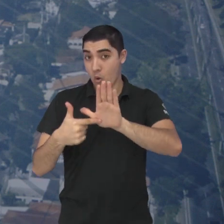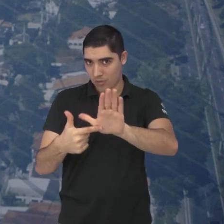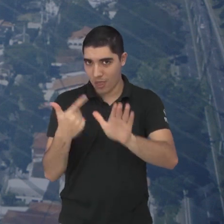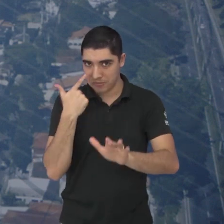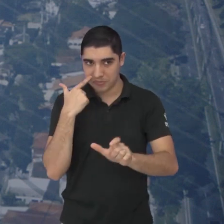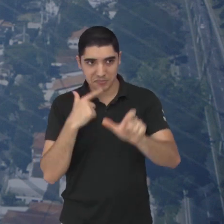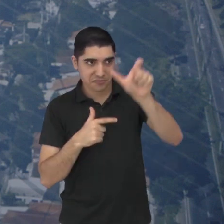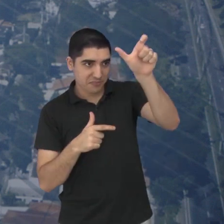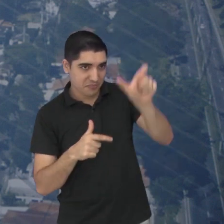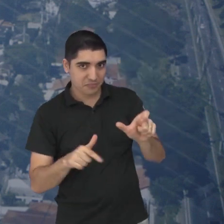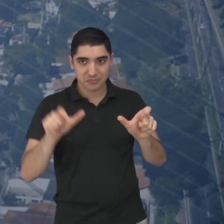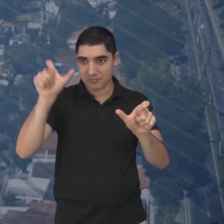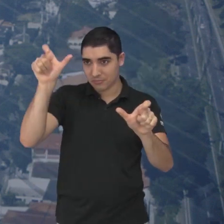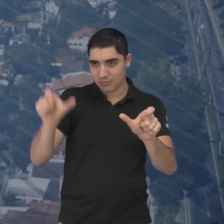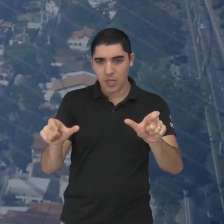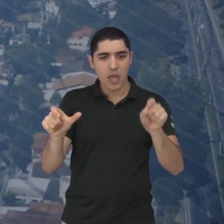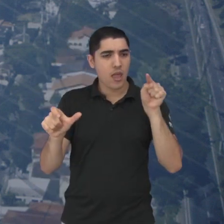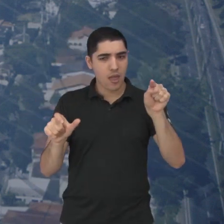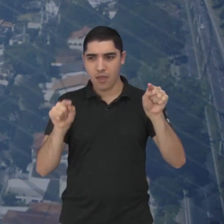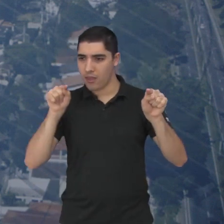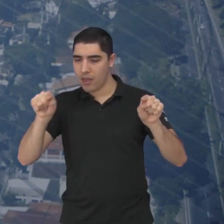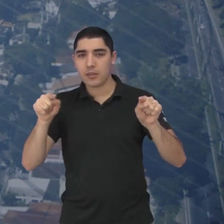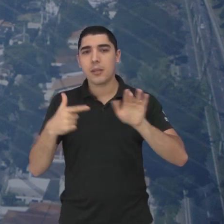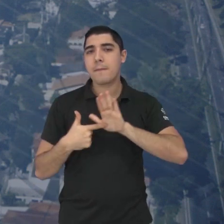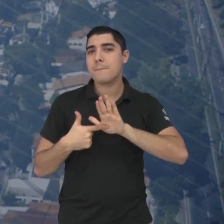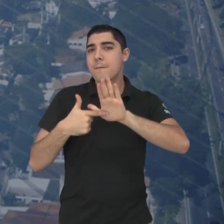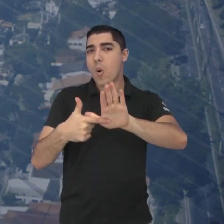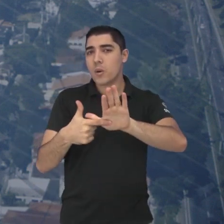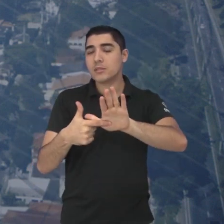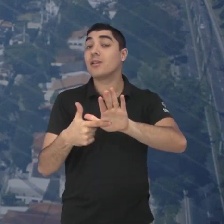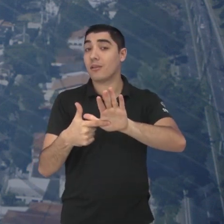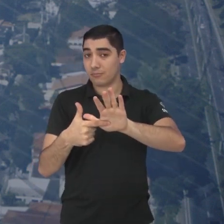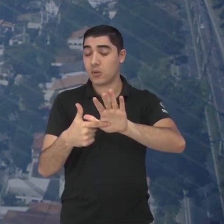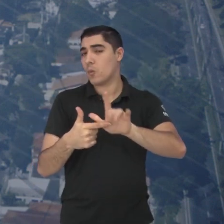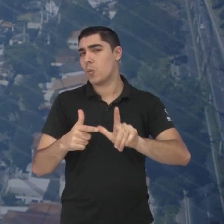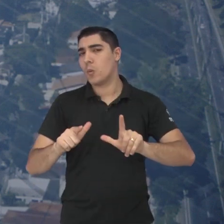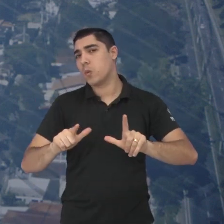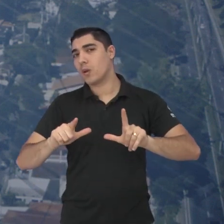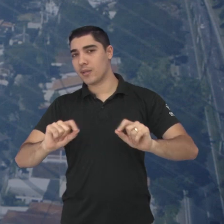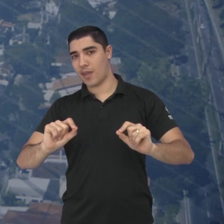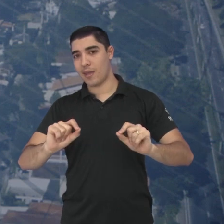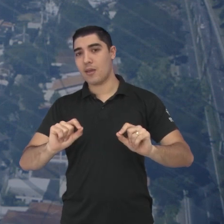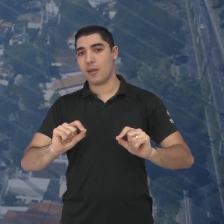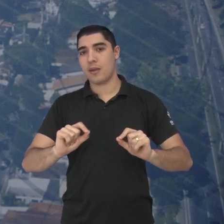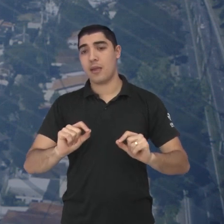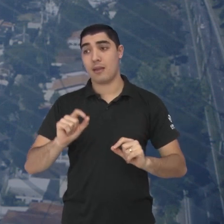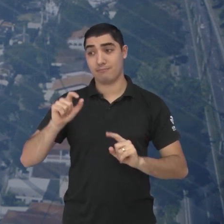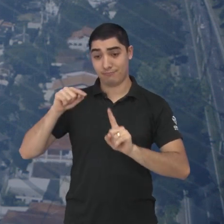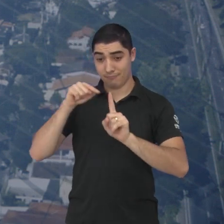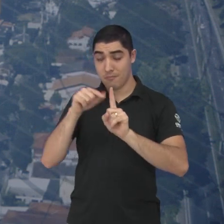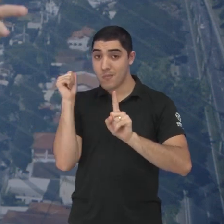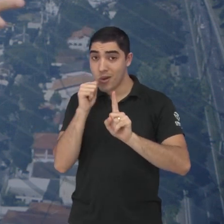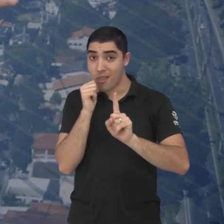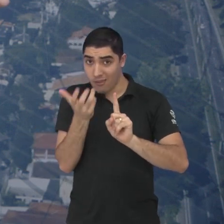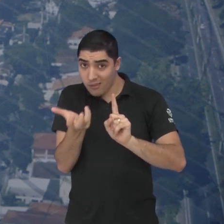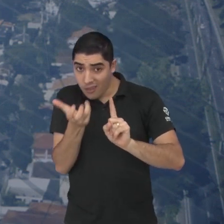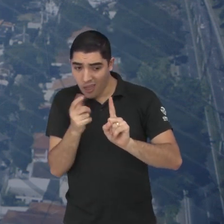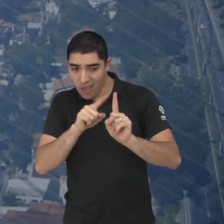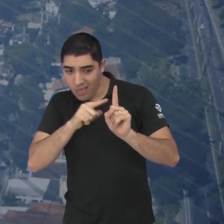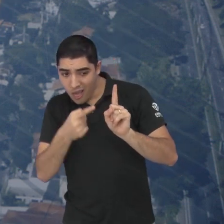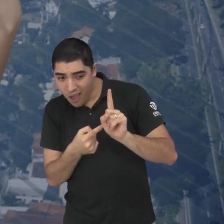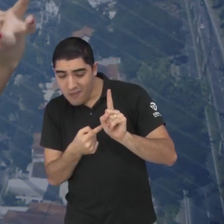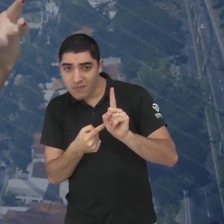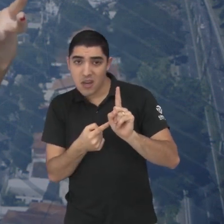ressaltando alguns pontos que são levados em conta para a mulher que quer ter filho,